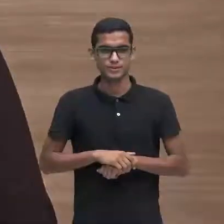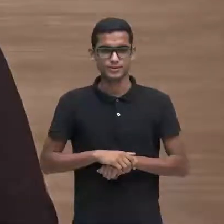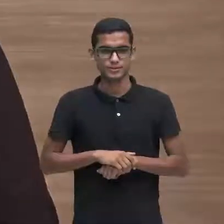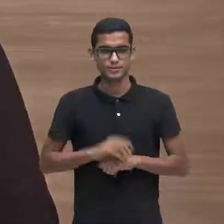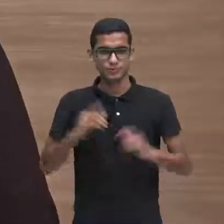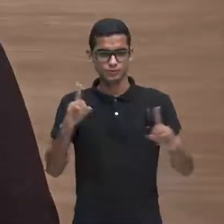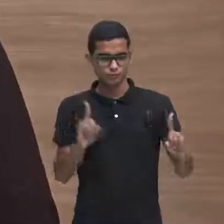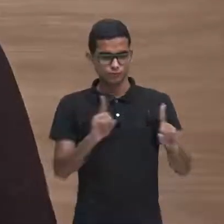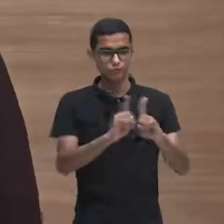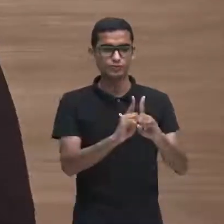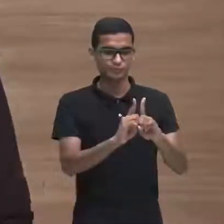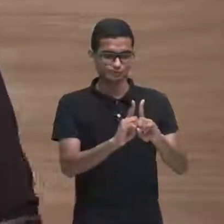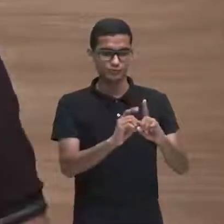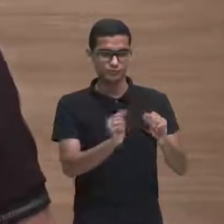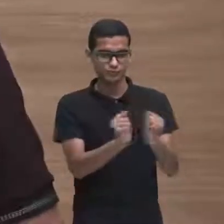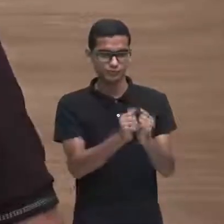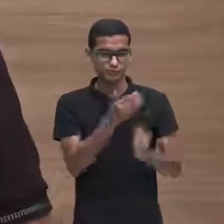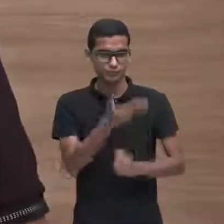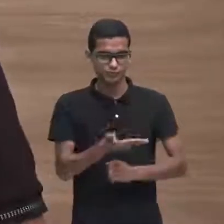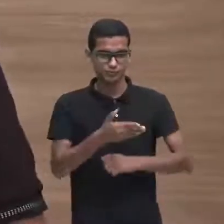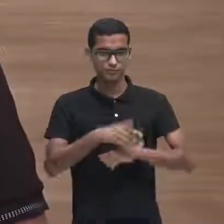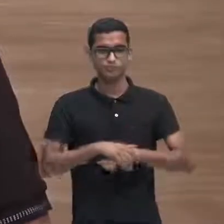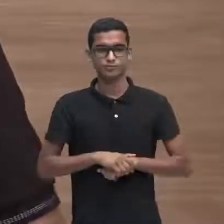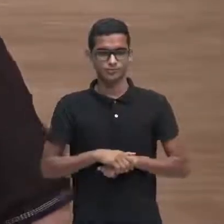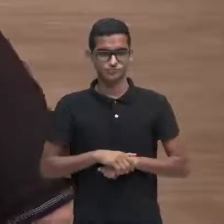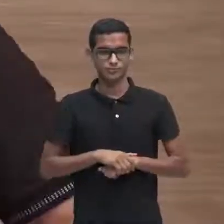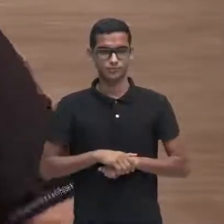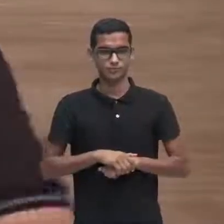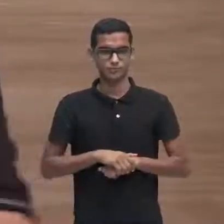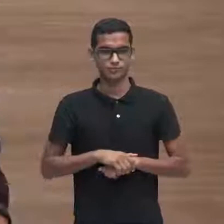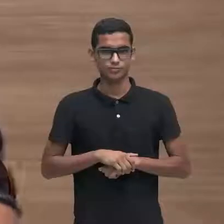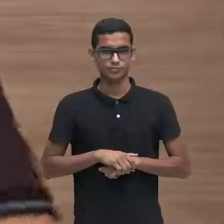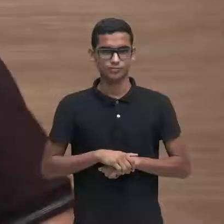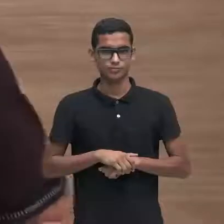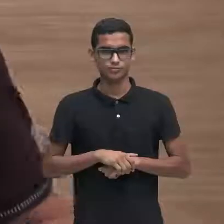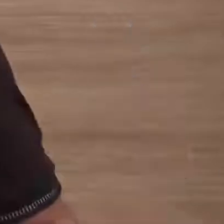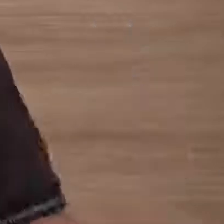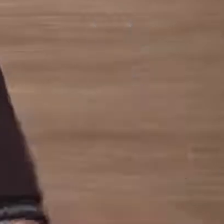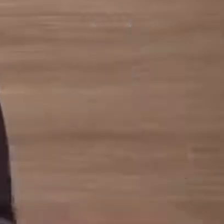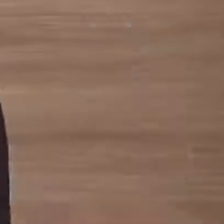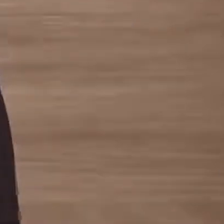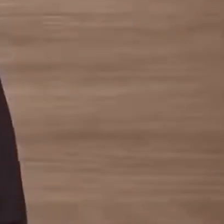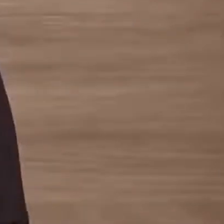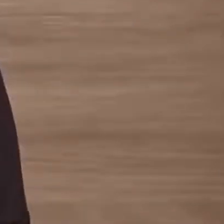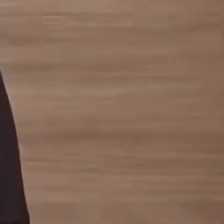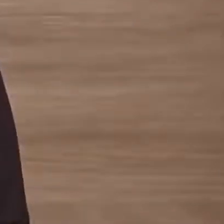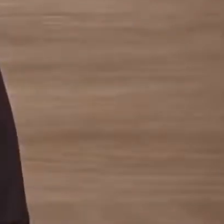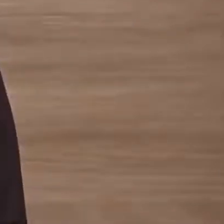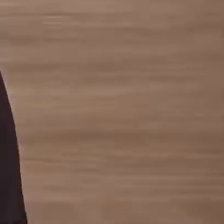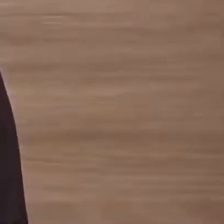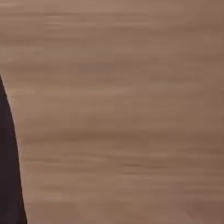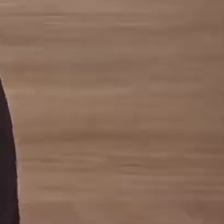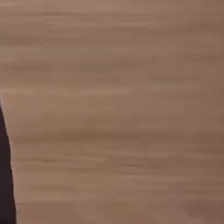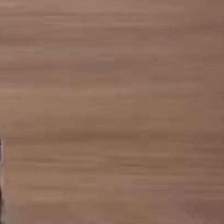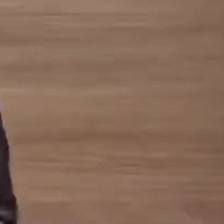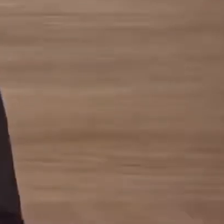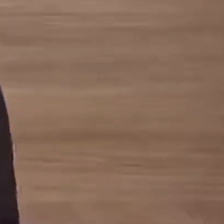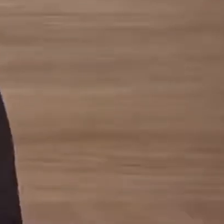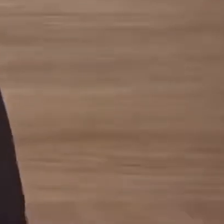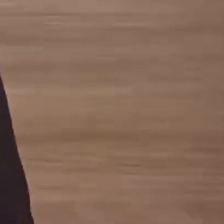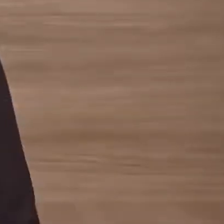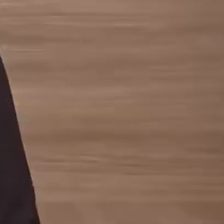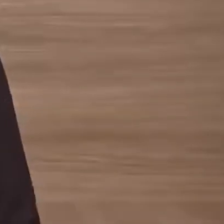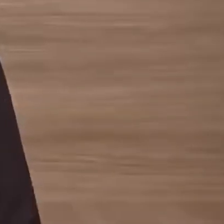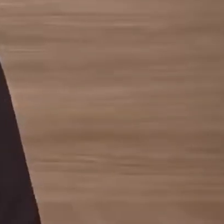Paulo treinou ele fala que ele treinou durante semanas e no dia não